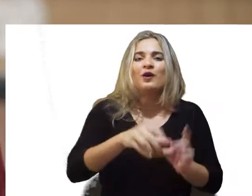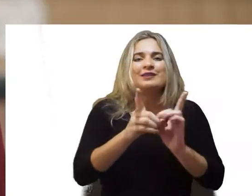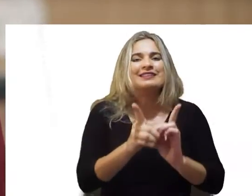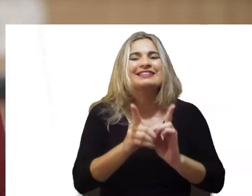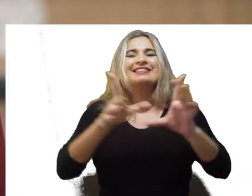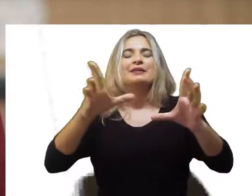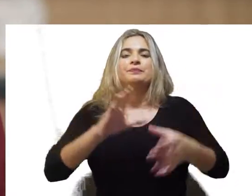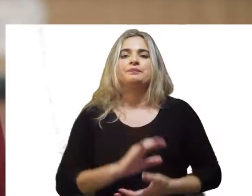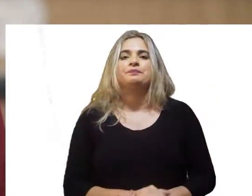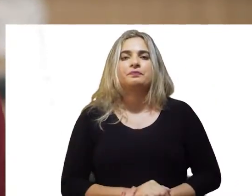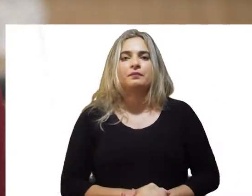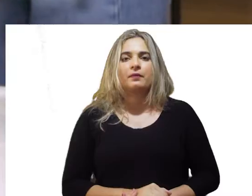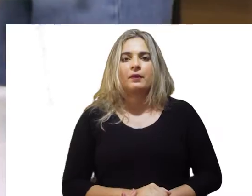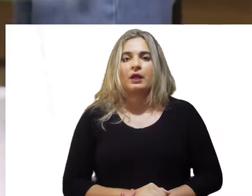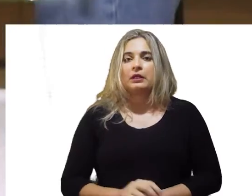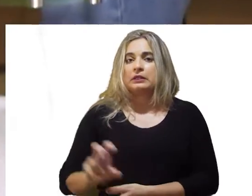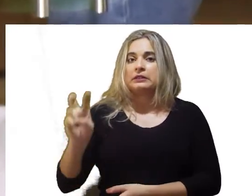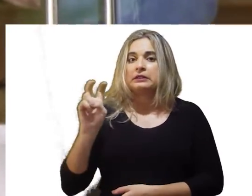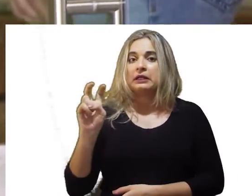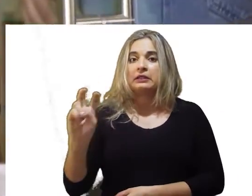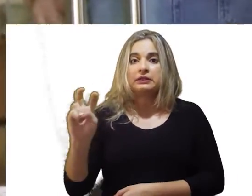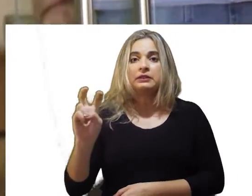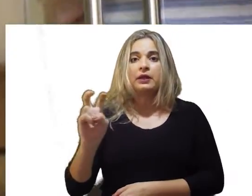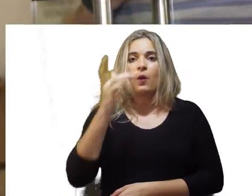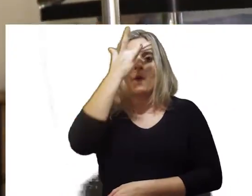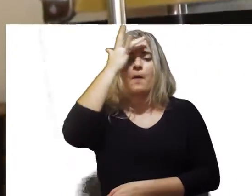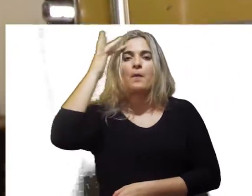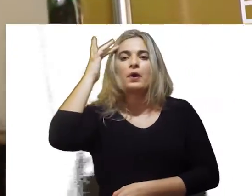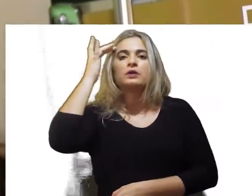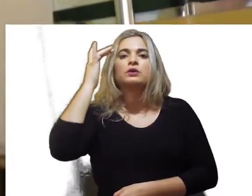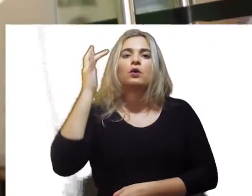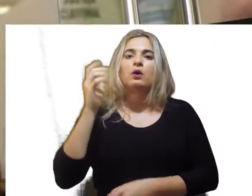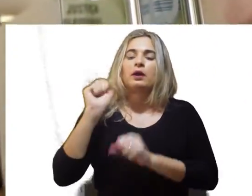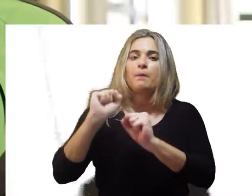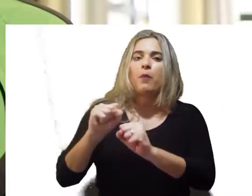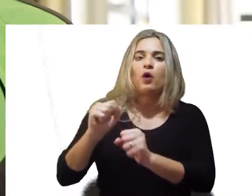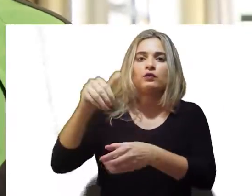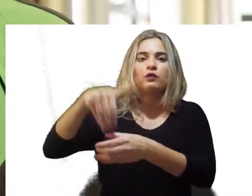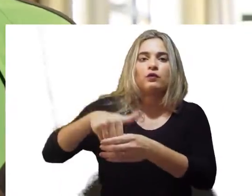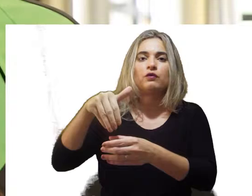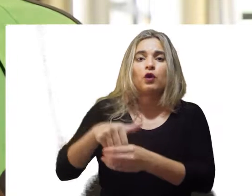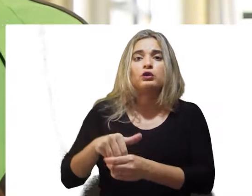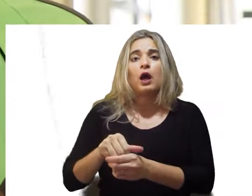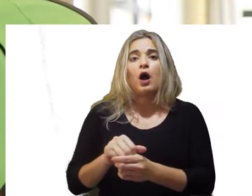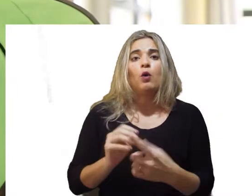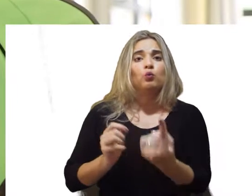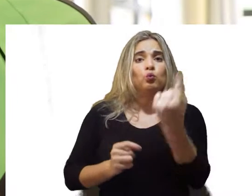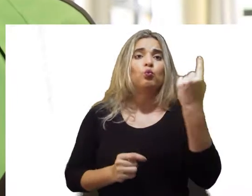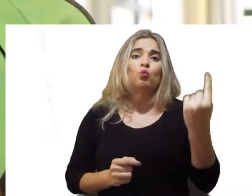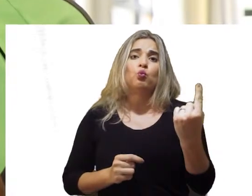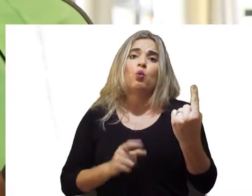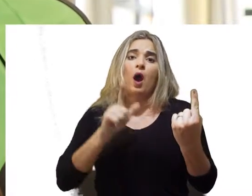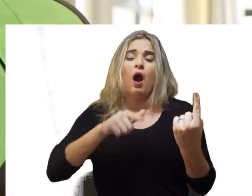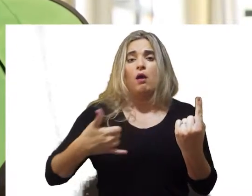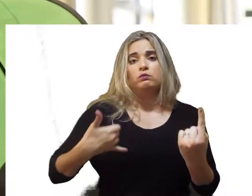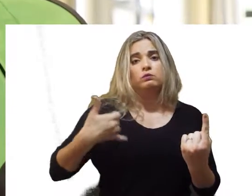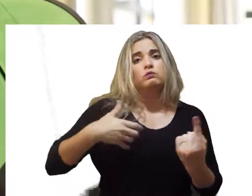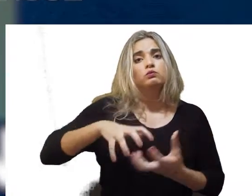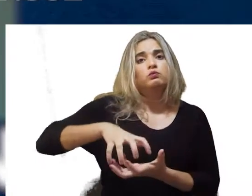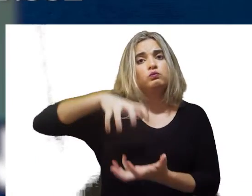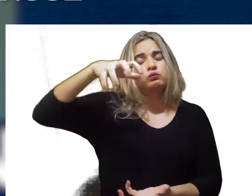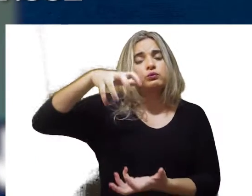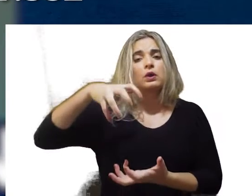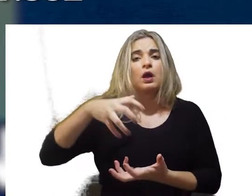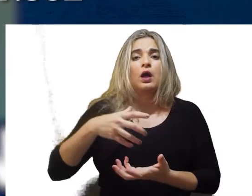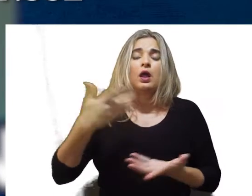voto de uma maneira mais segura. A cada cinco eleitores aptos a votar nas eleições 2020 no Rio Grande do Norte, pelo menos um é idoso.